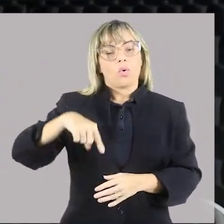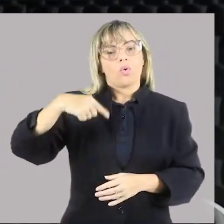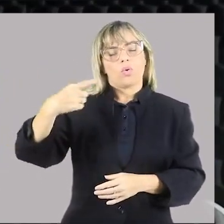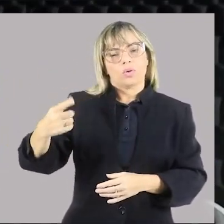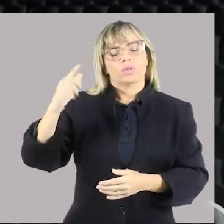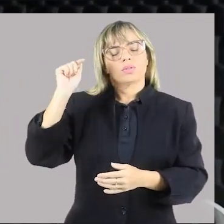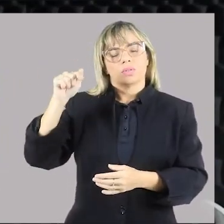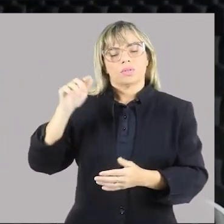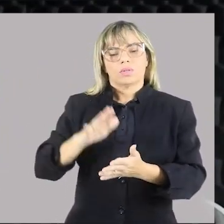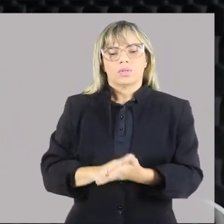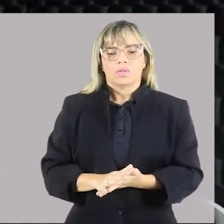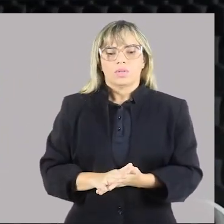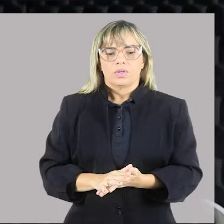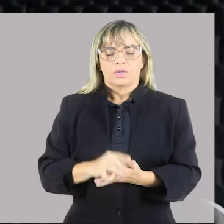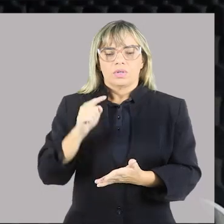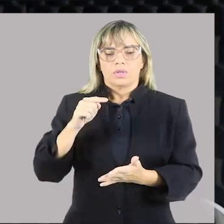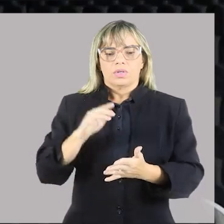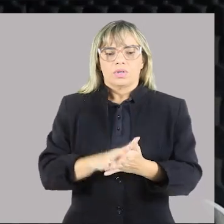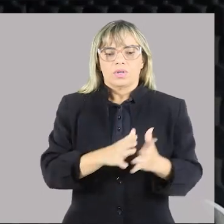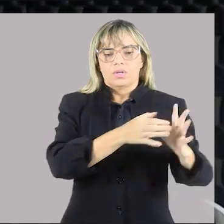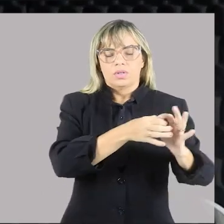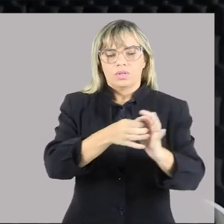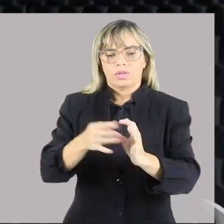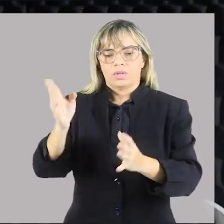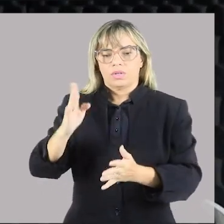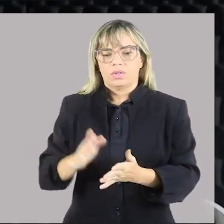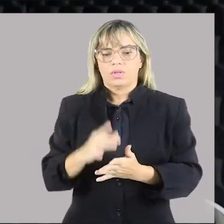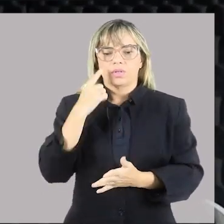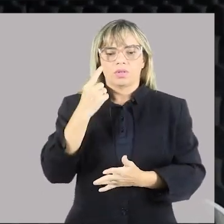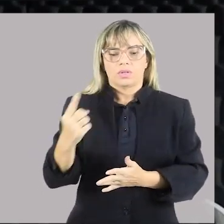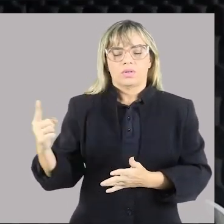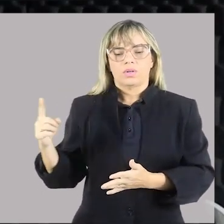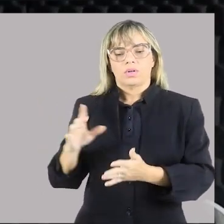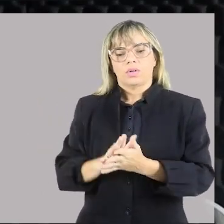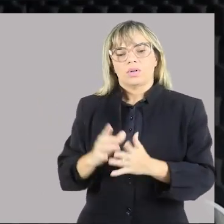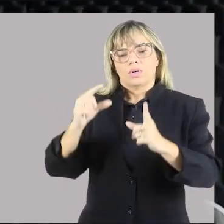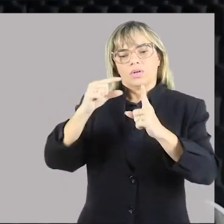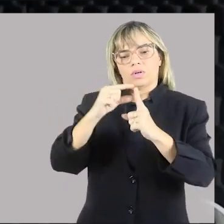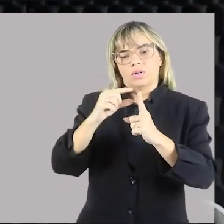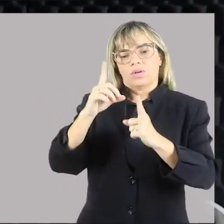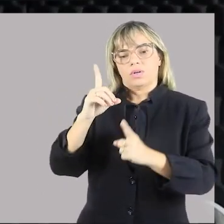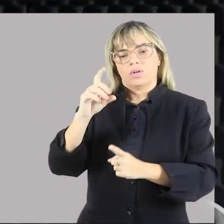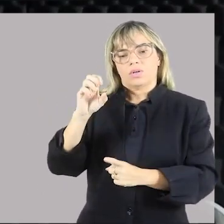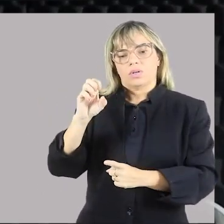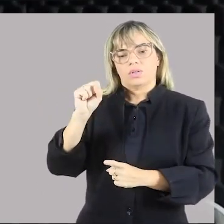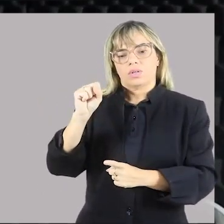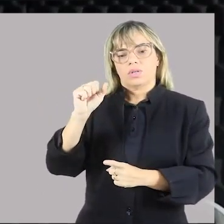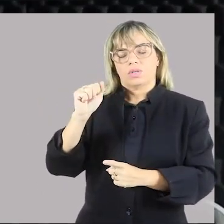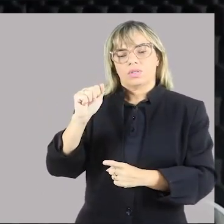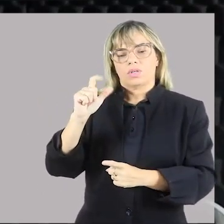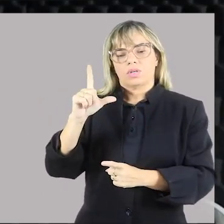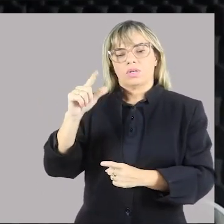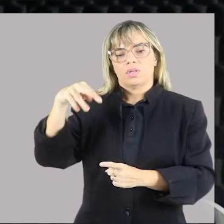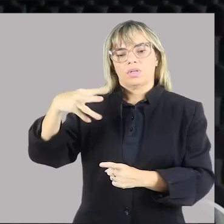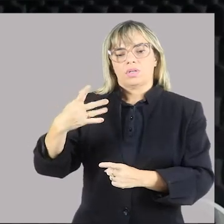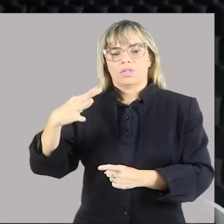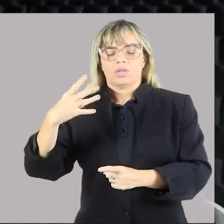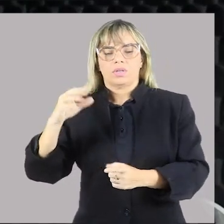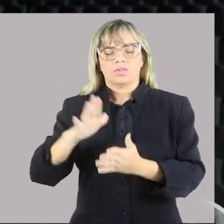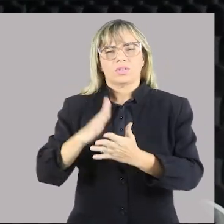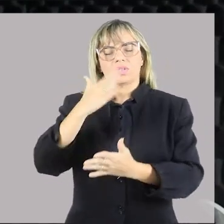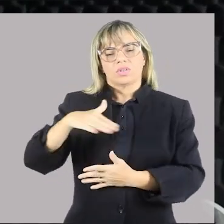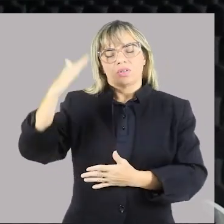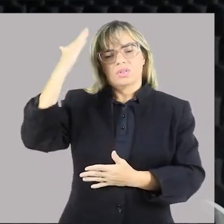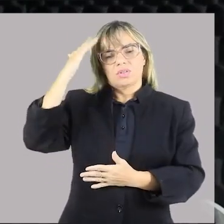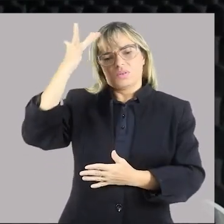esses últimos anos, os desalentados. Numa expressão mais simples, para que você possa entender, foram